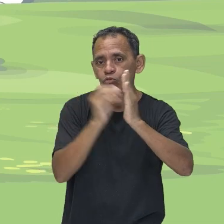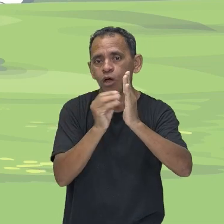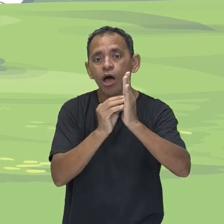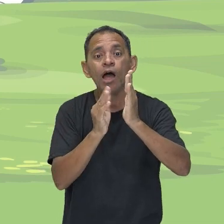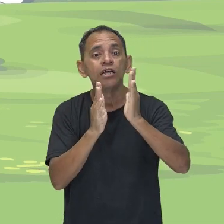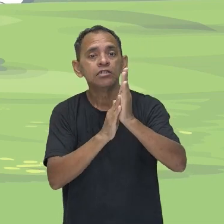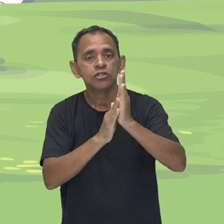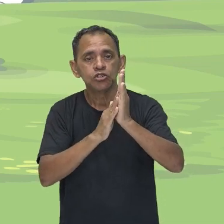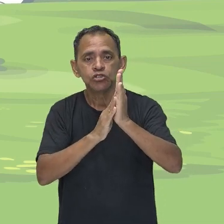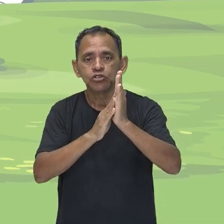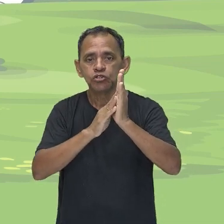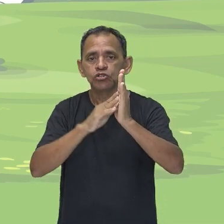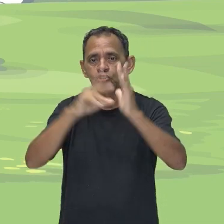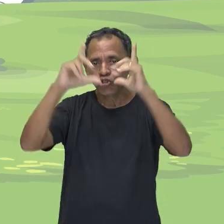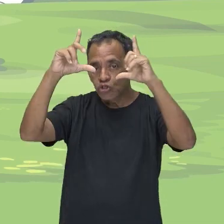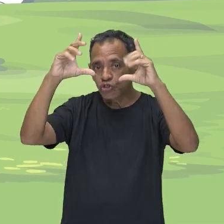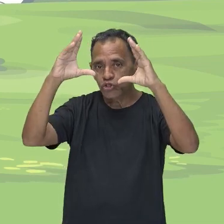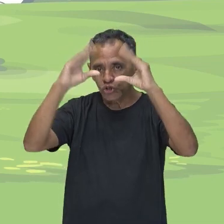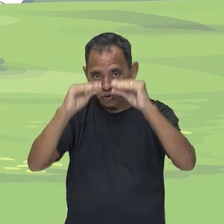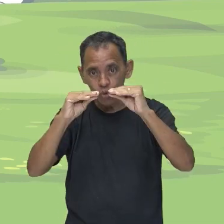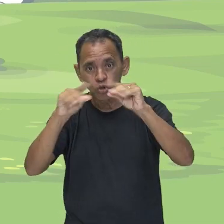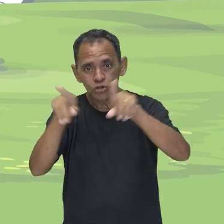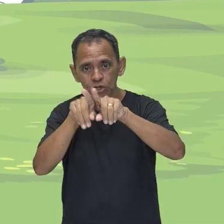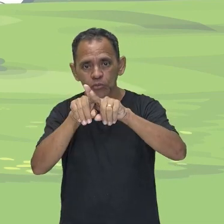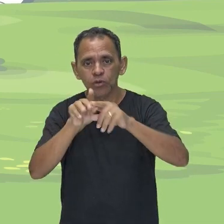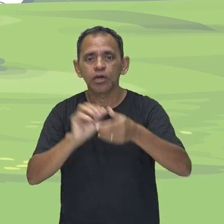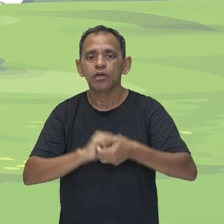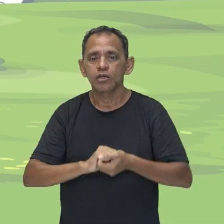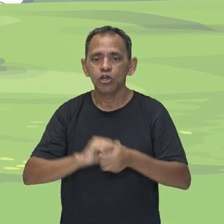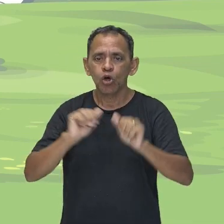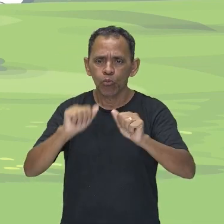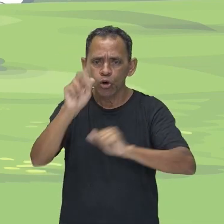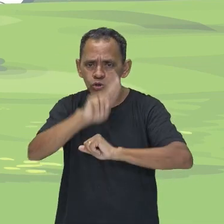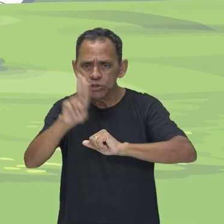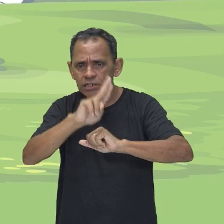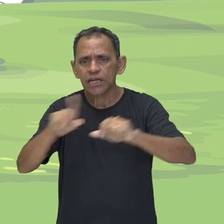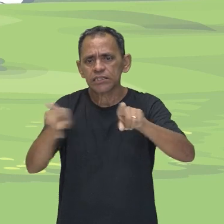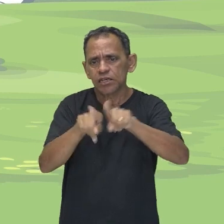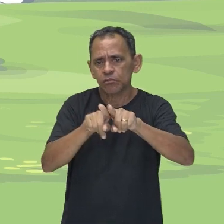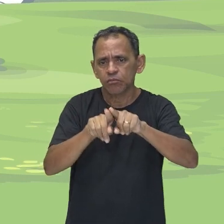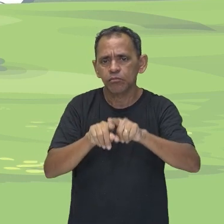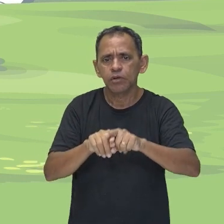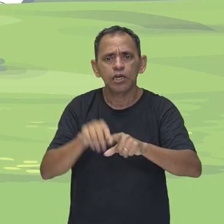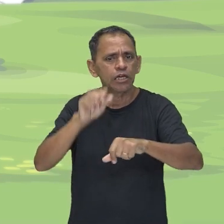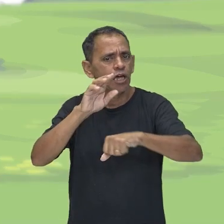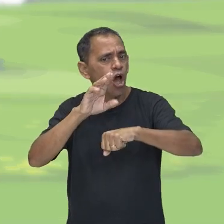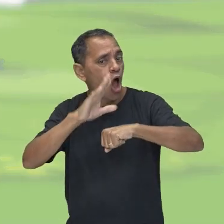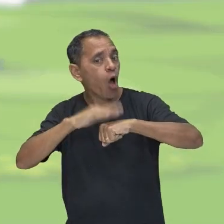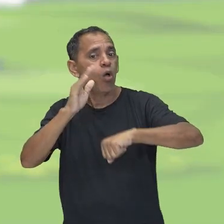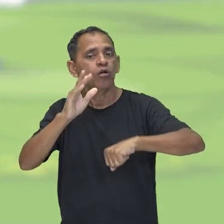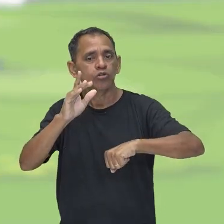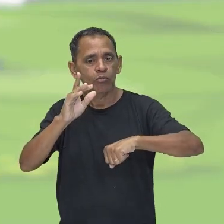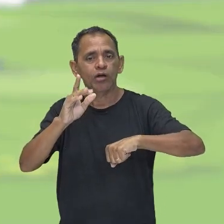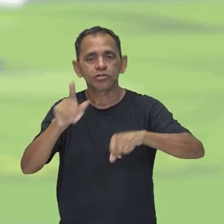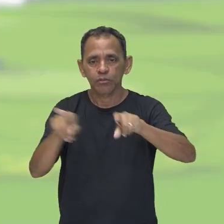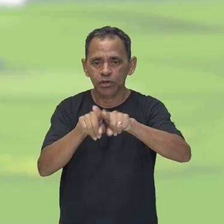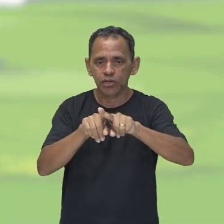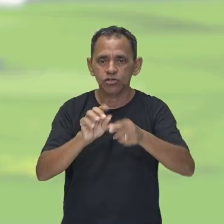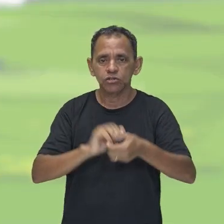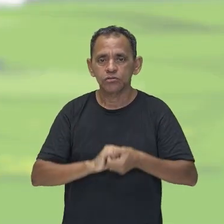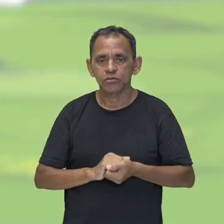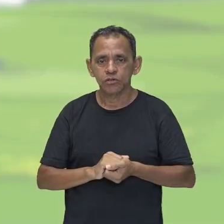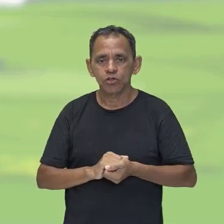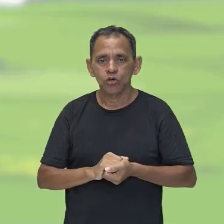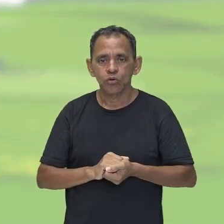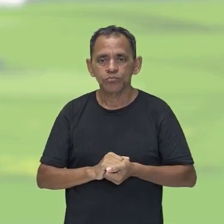a energia virá da concessionária. Tudo isso de forma automática e sem intervenção do consumidor. Dessa forma, o cliente